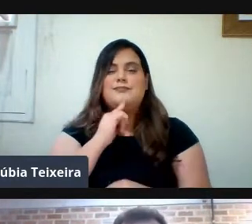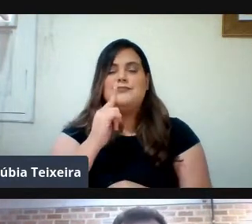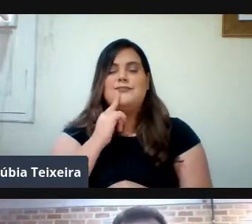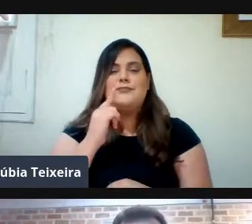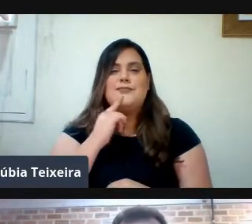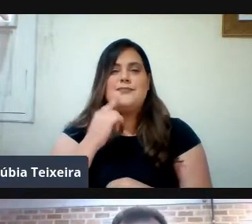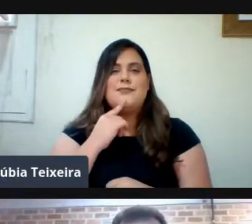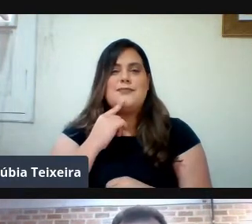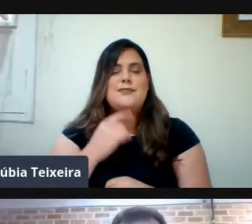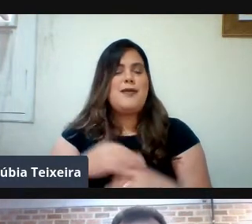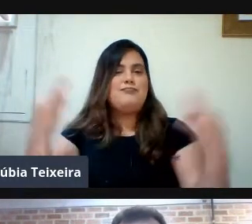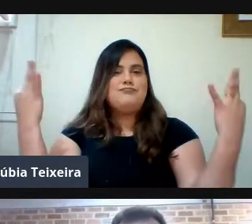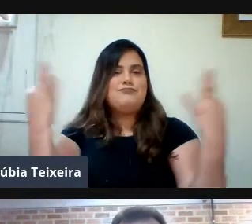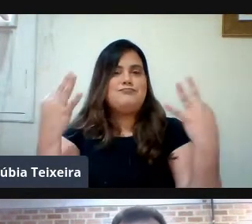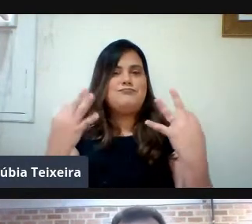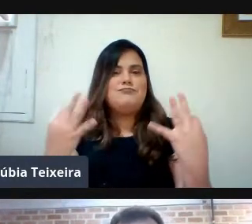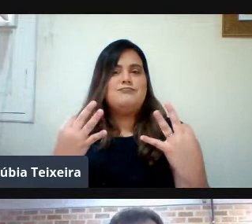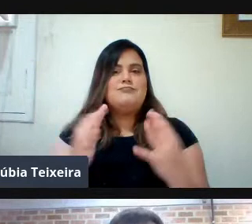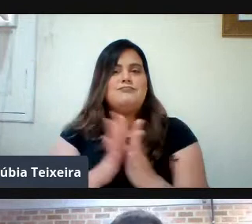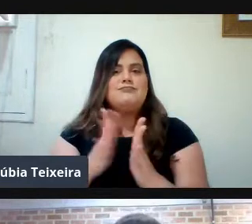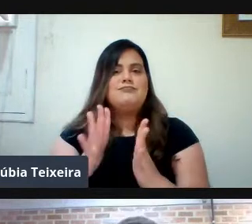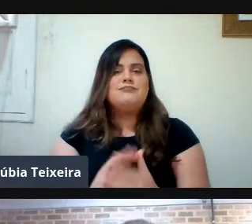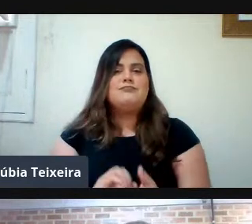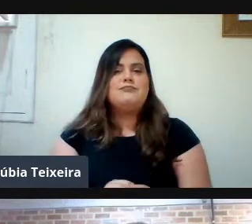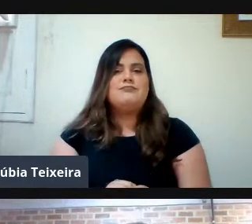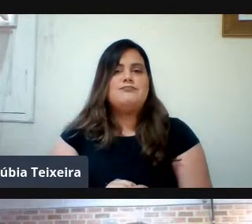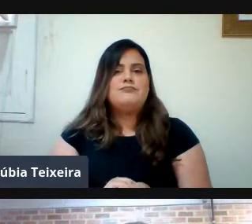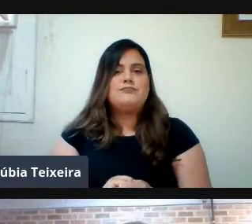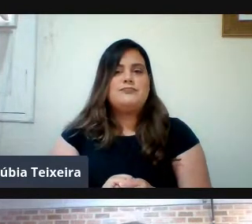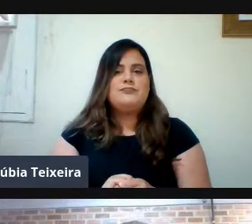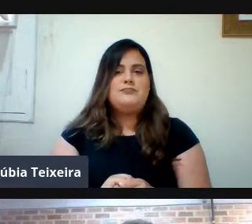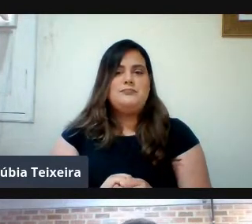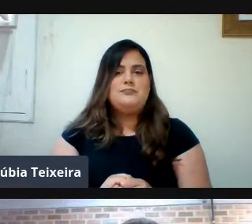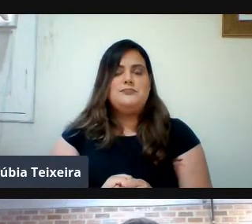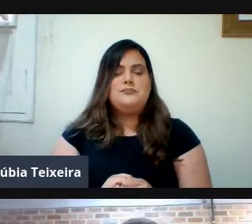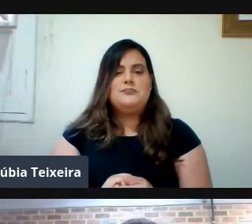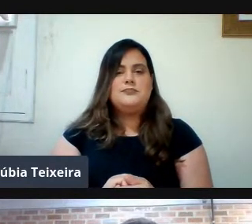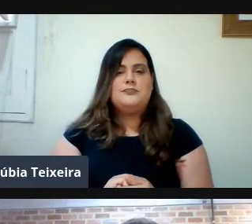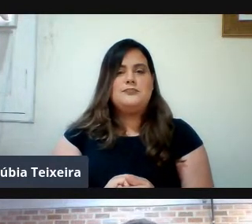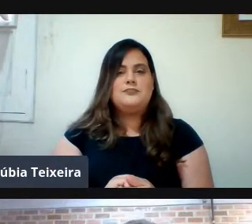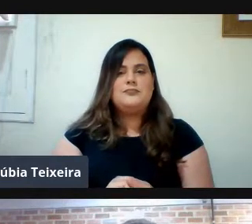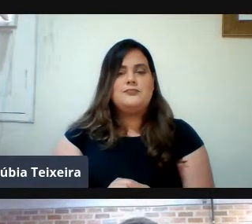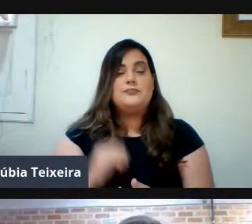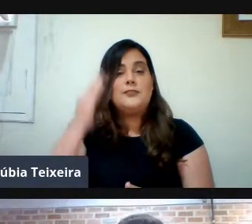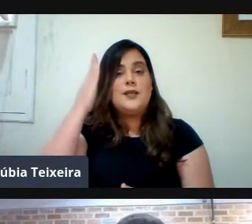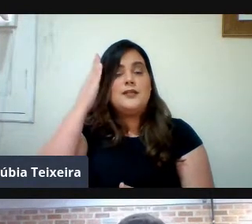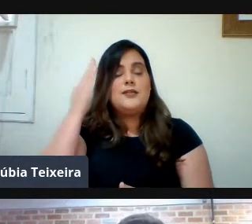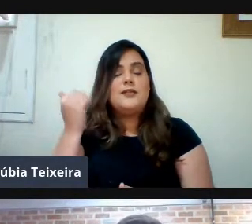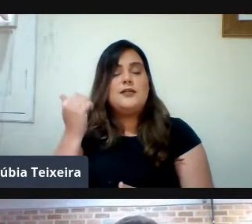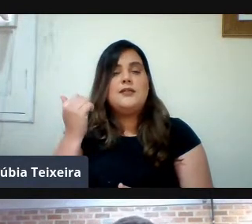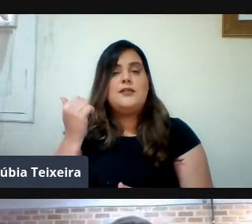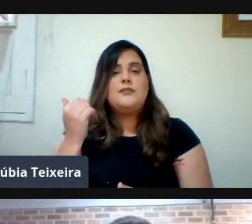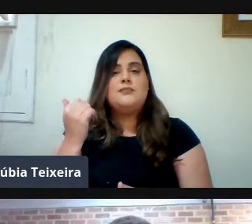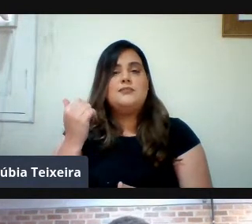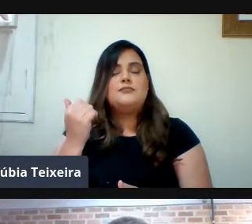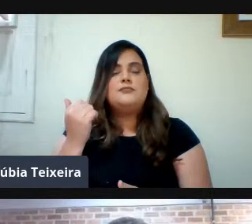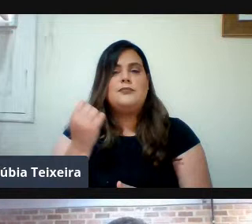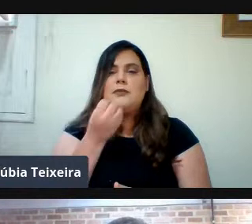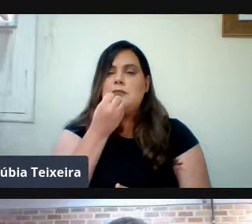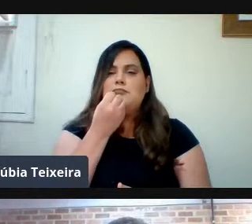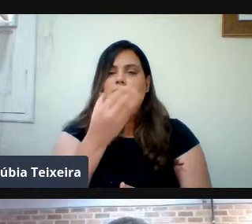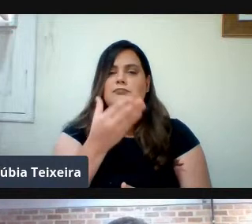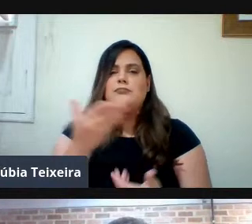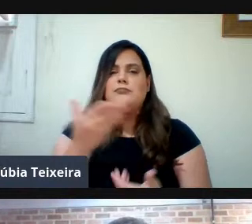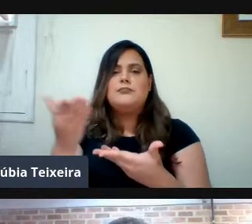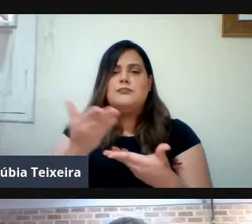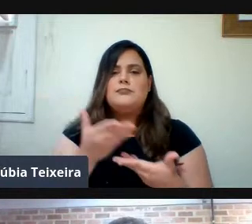Vai ser Para a gente Vai ser algo Muito positivo Muito bom Recebê-los aqui E acredito Que